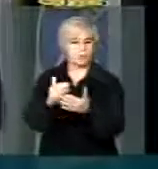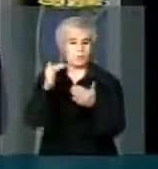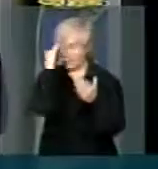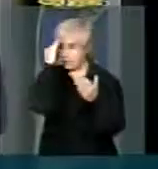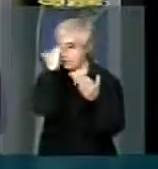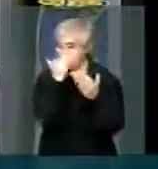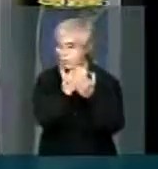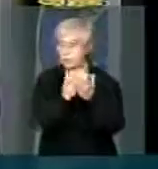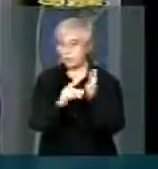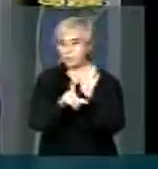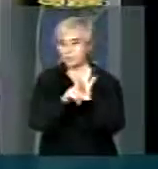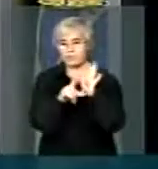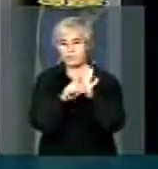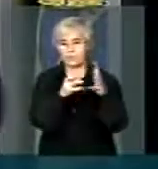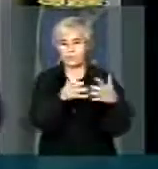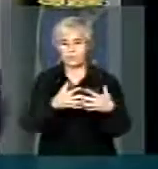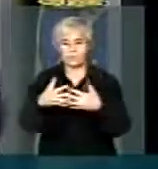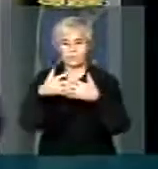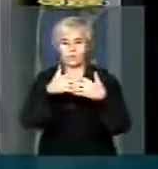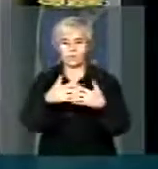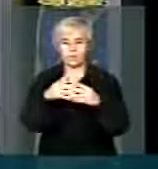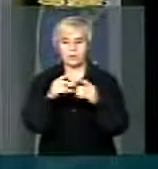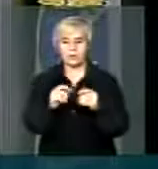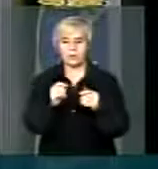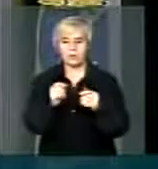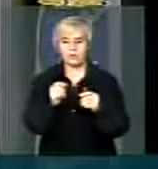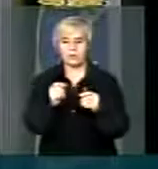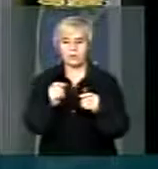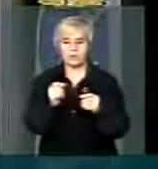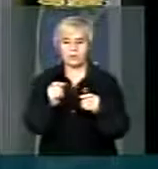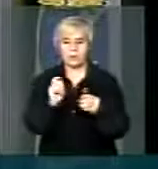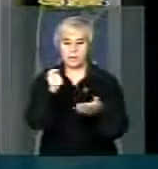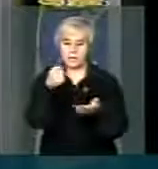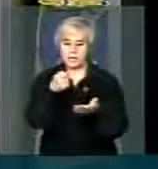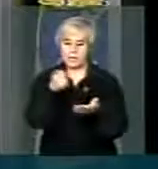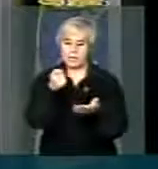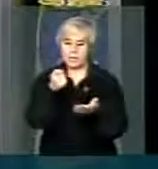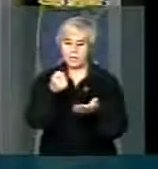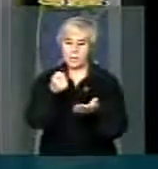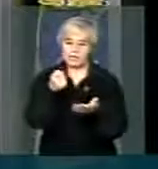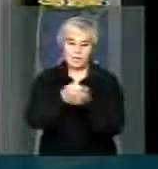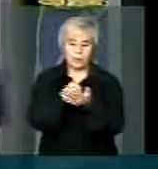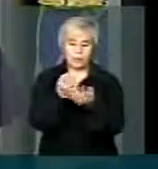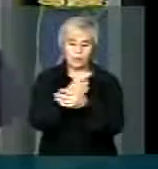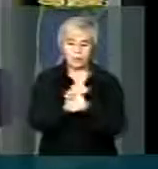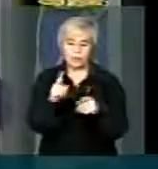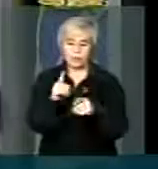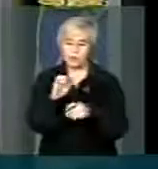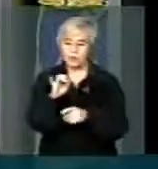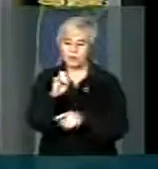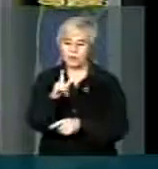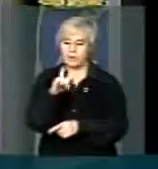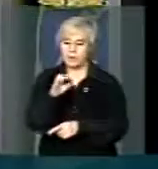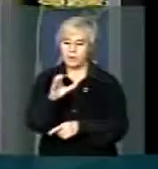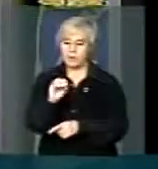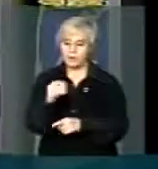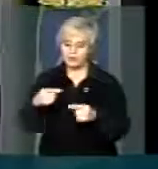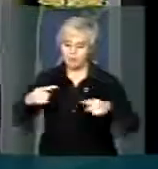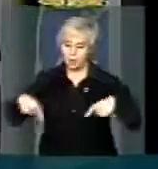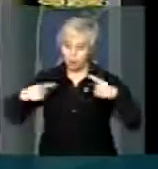lei dos caminhoneiros a exigência da não cobrança do eixo suspenso nos pedágios. As rodovias federais,